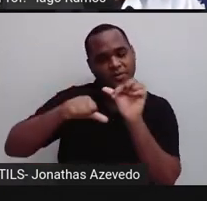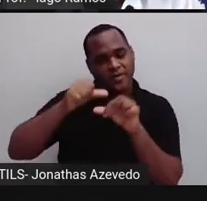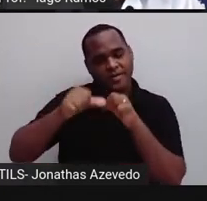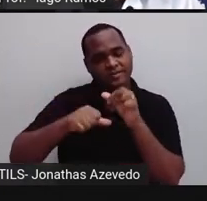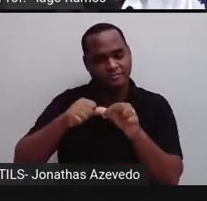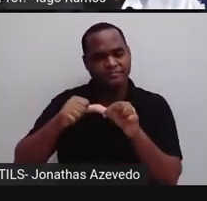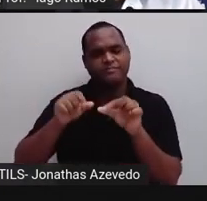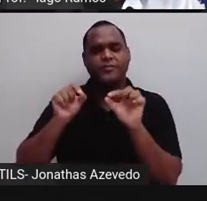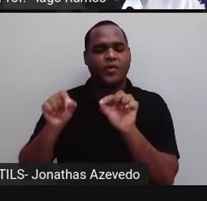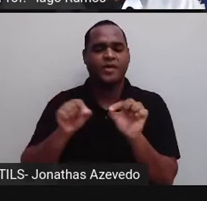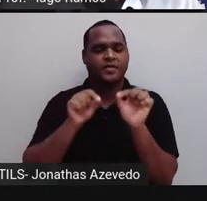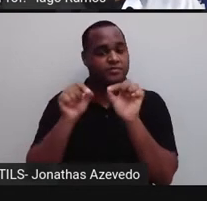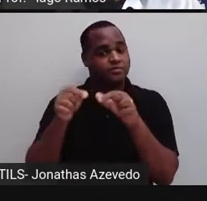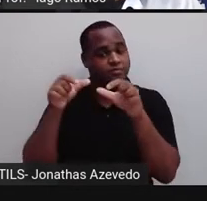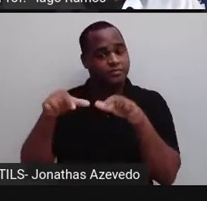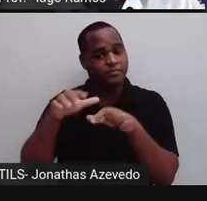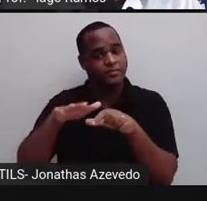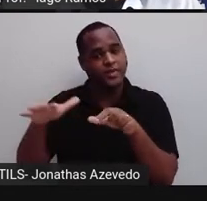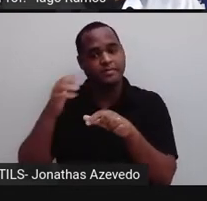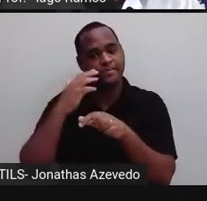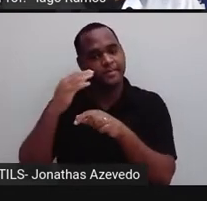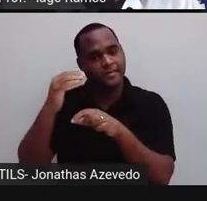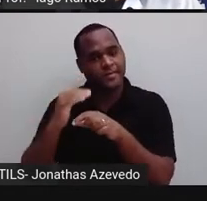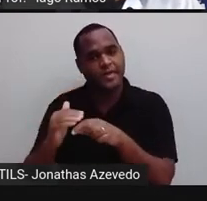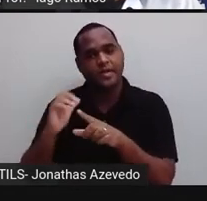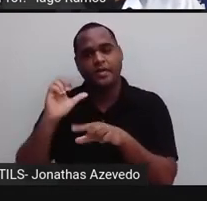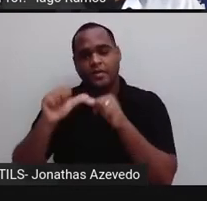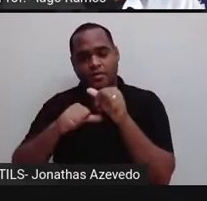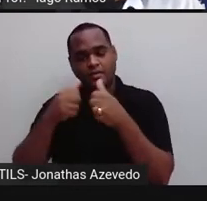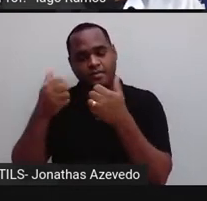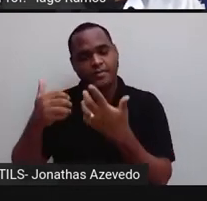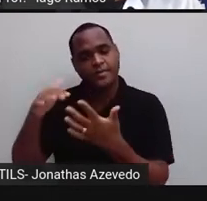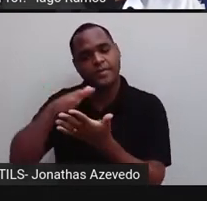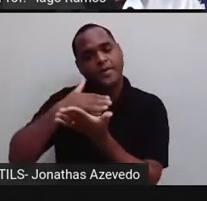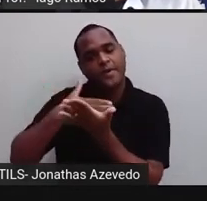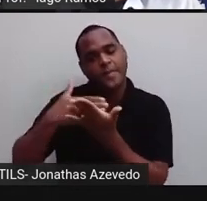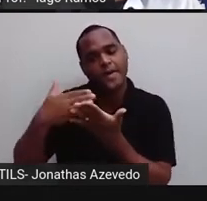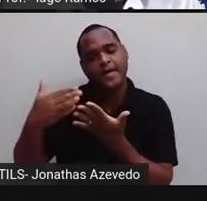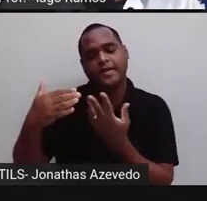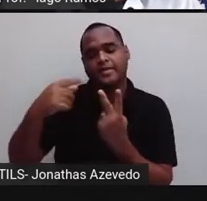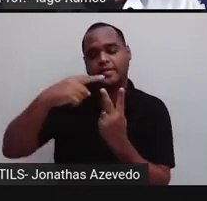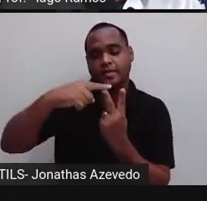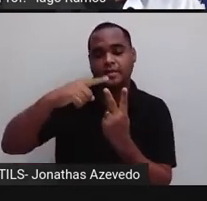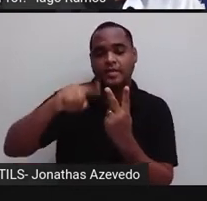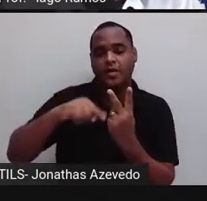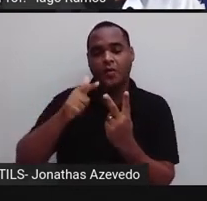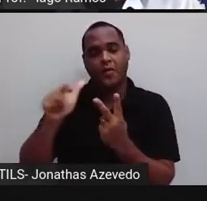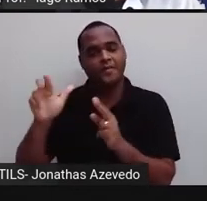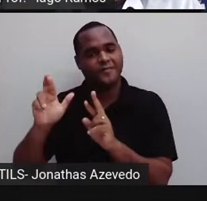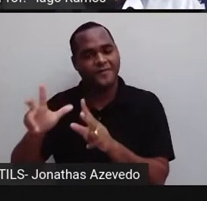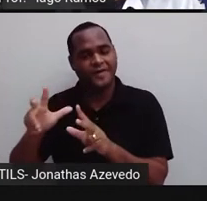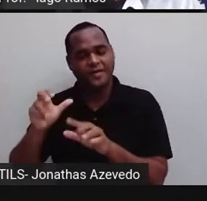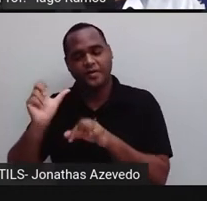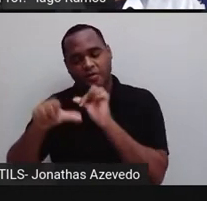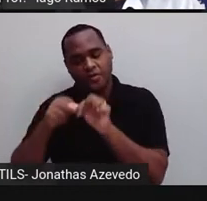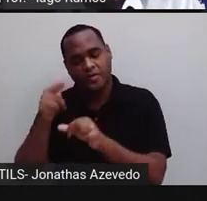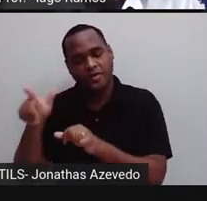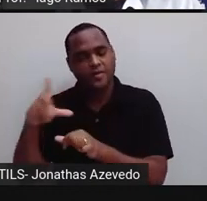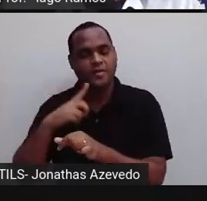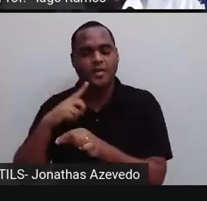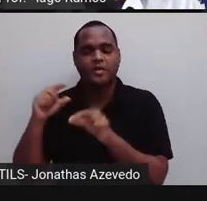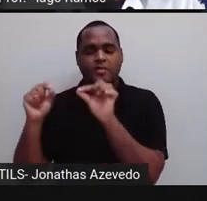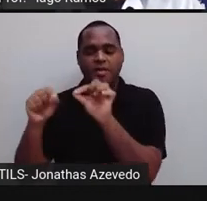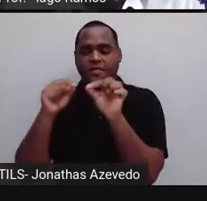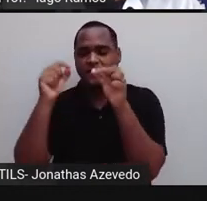onde a parte de baixo da fração vira o índice da raiz e a parte de cima da fração vira o expoente, né,